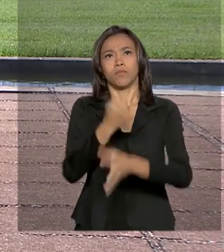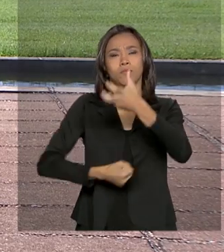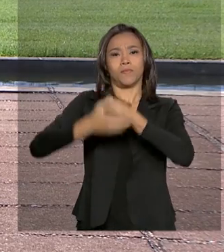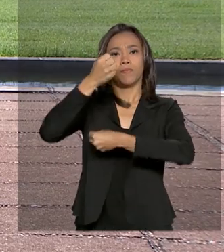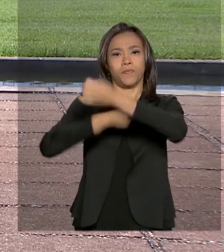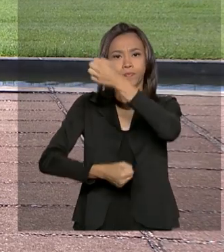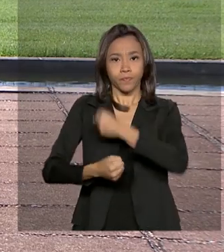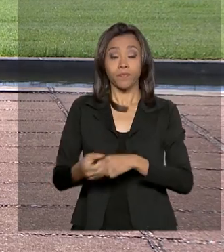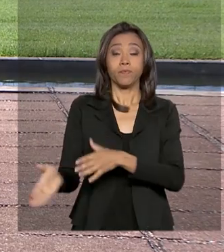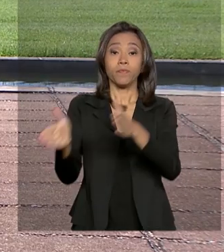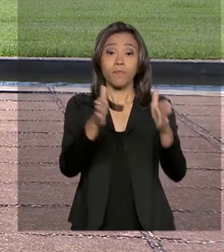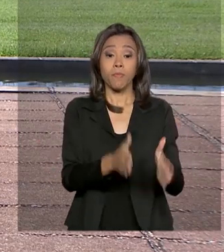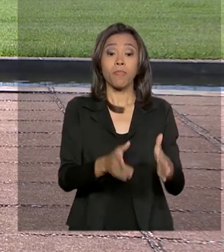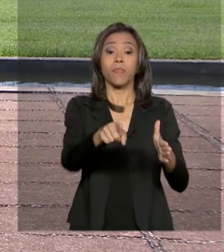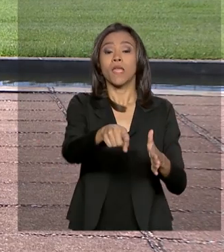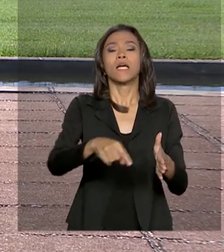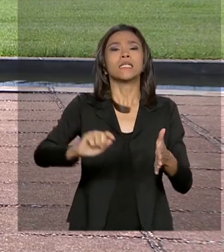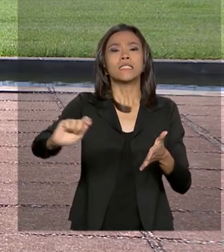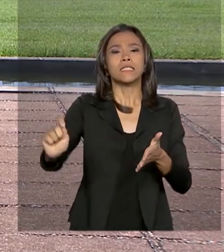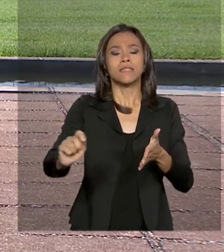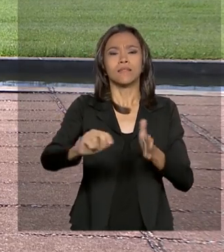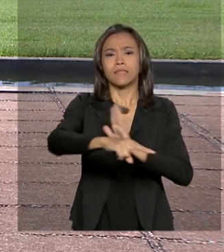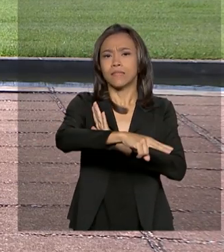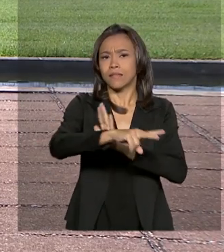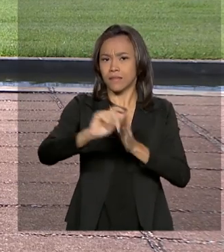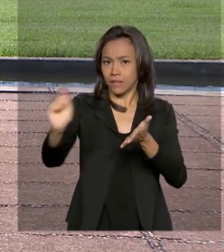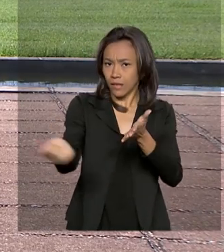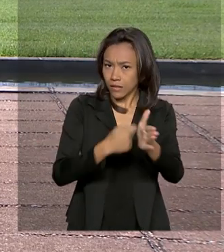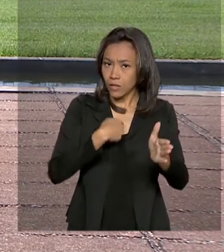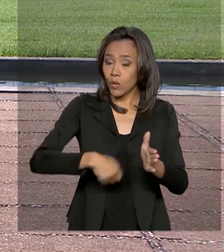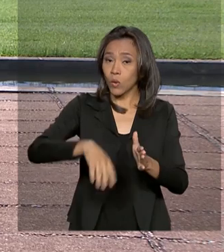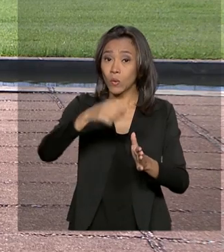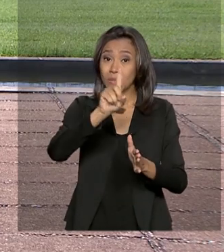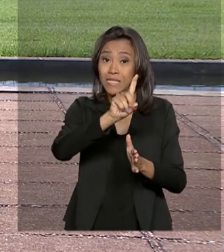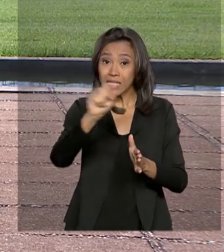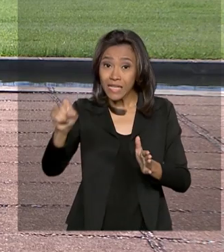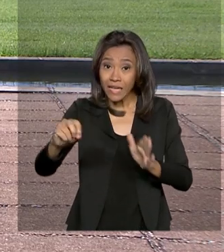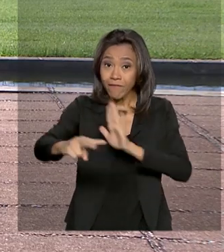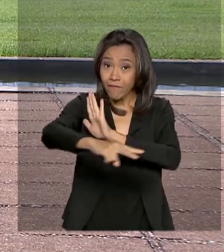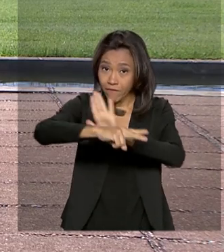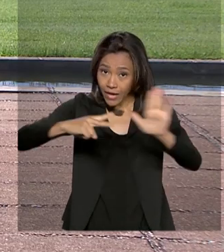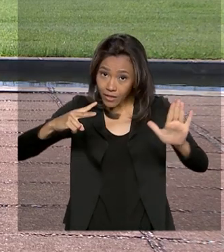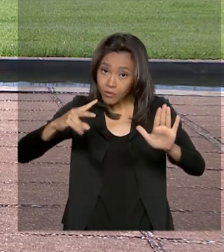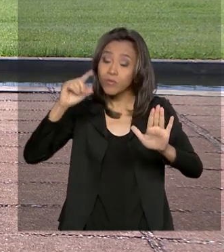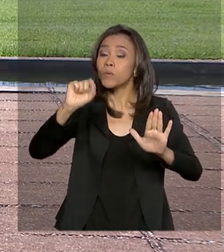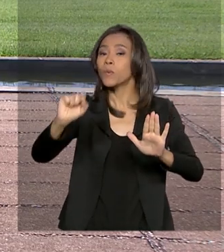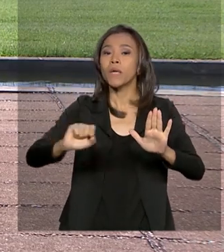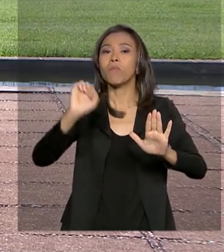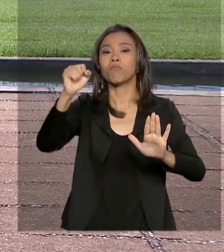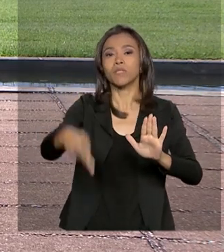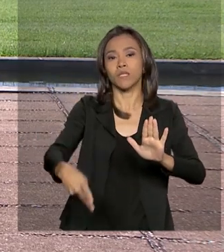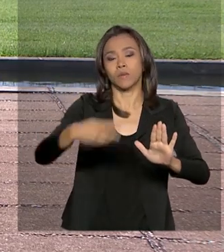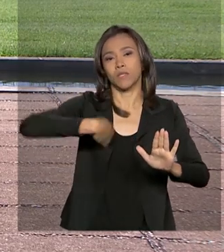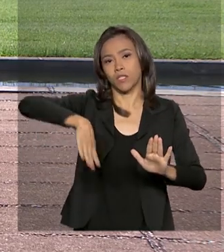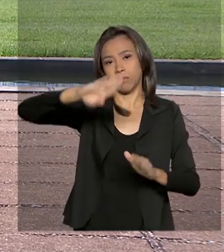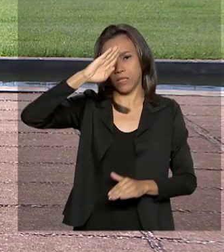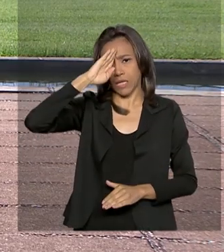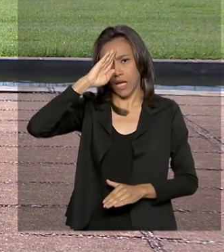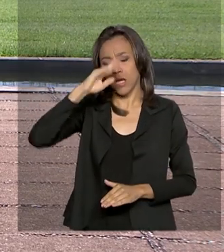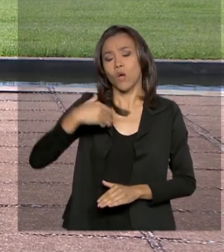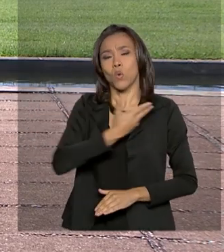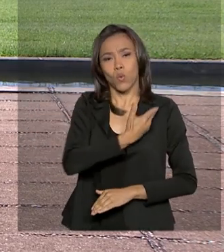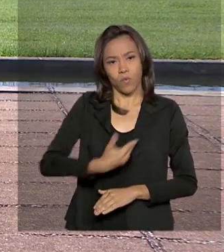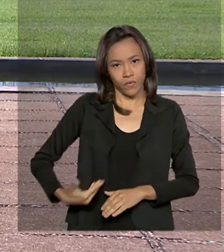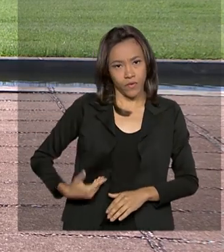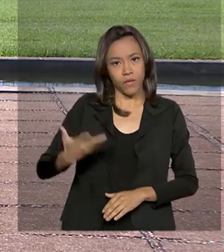sancionou sem vetos a lei que institui novas regras para aposentadoria de militares. O governo espera economizar,